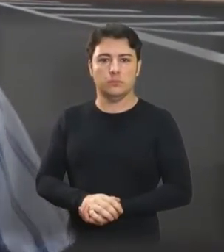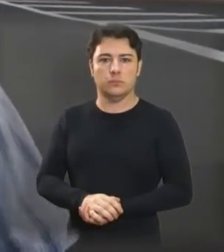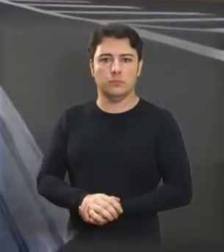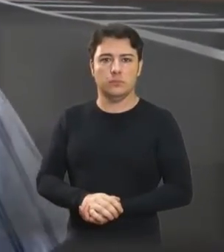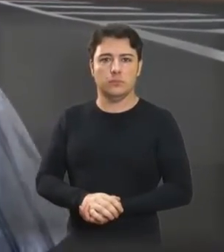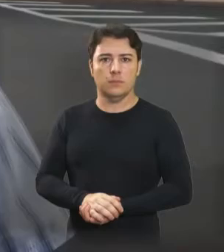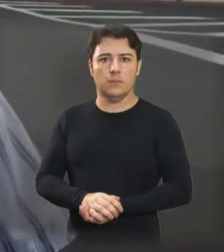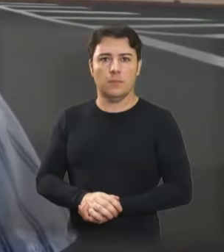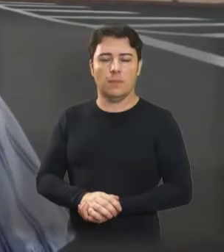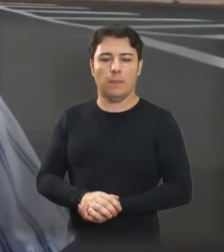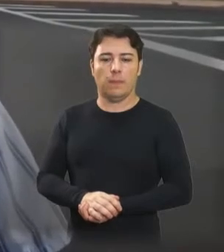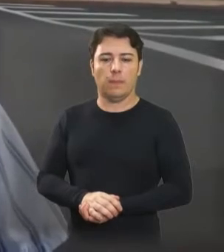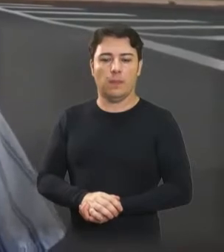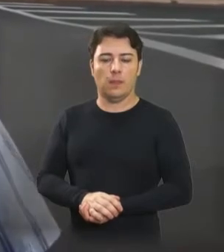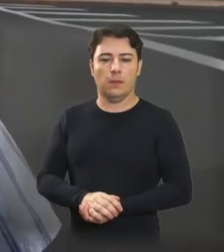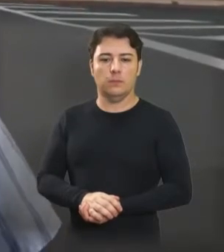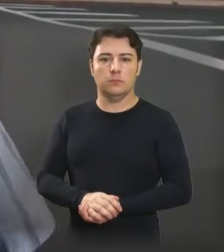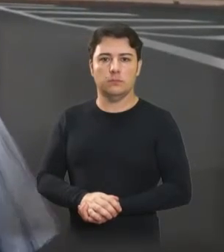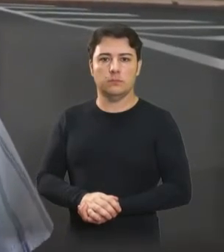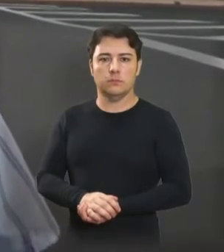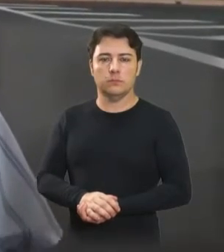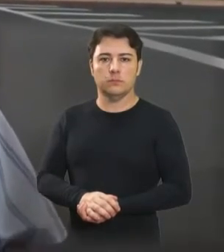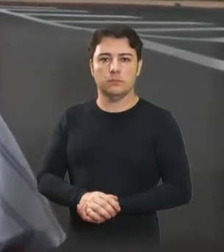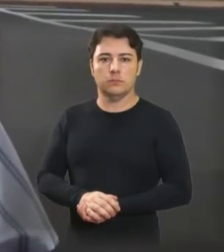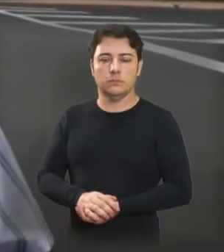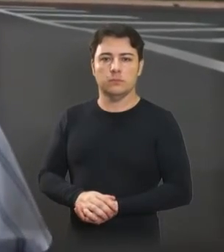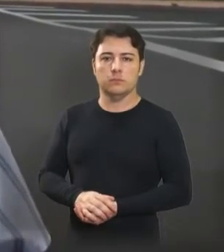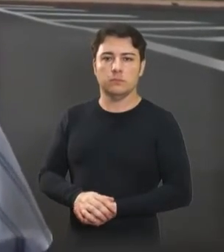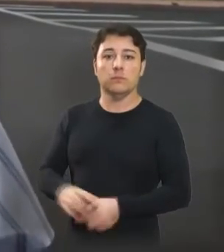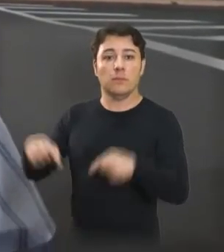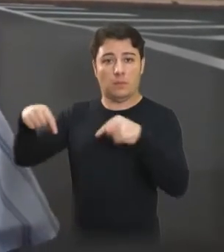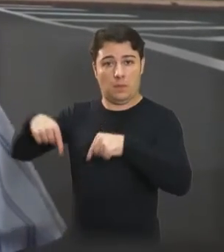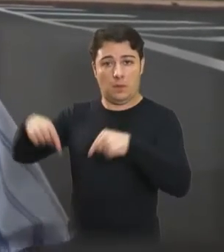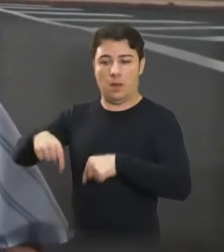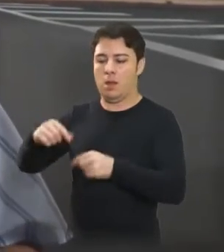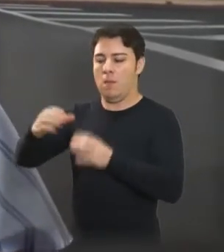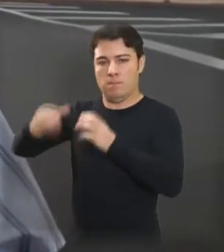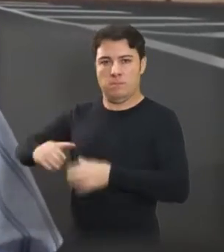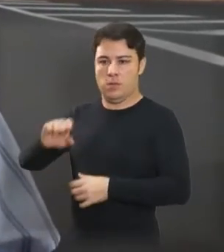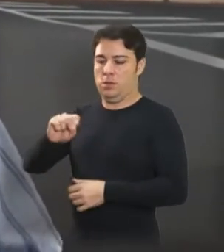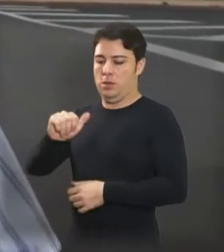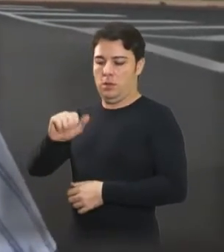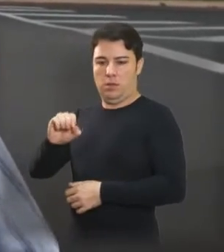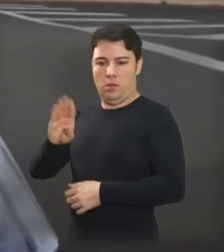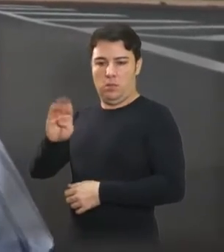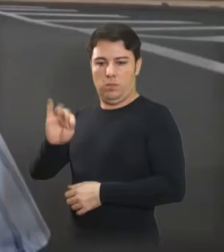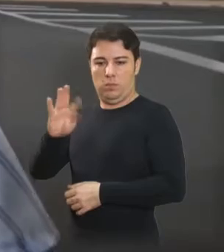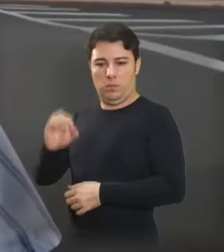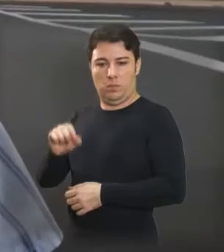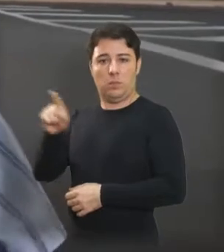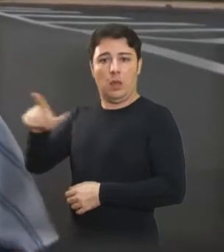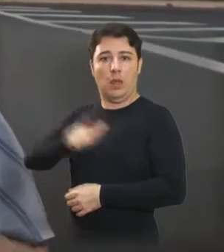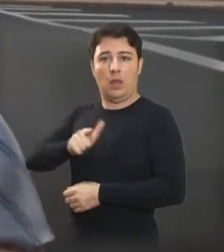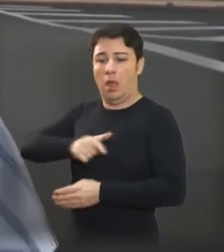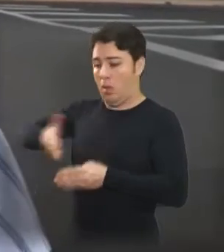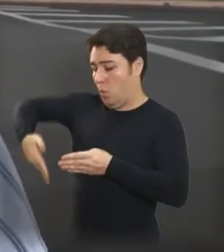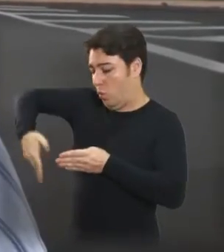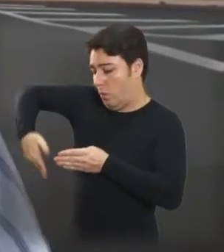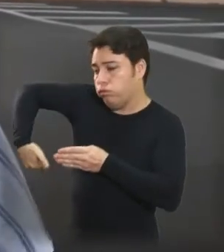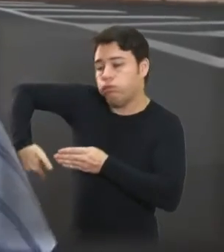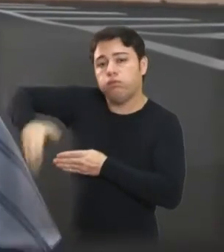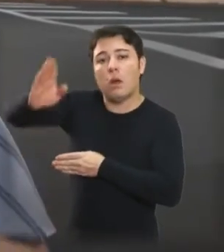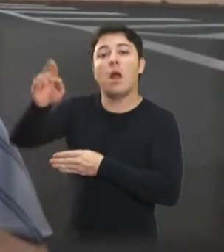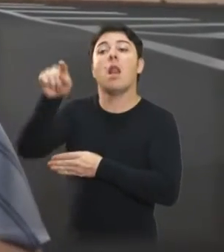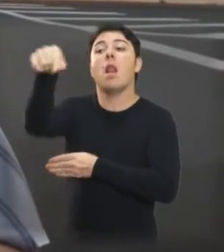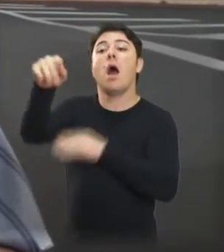Se dá para erguer o vídeo? ...no cruzamento com a Miguel Posse. Essa avenida dá acesso ao novo residencial São